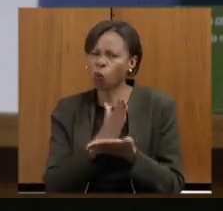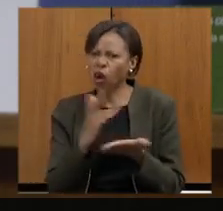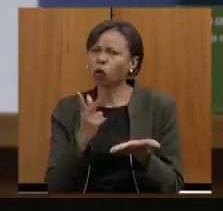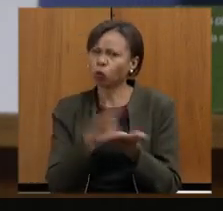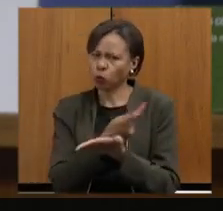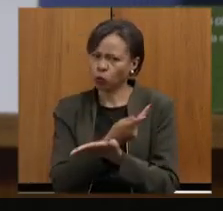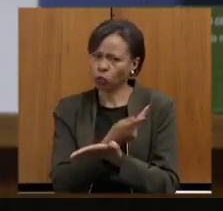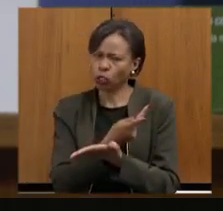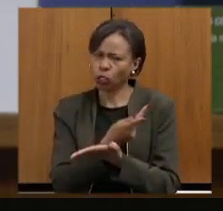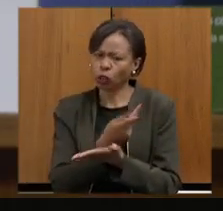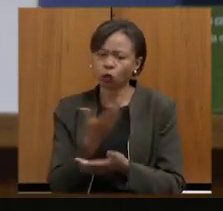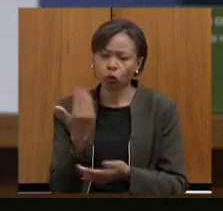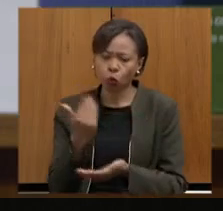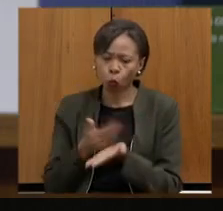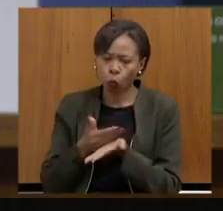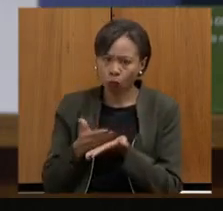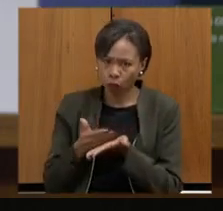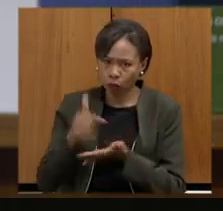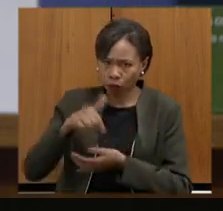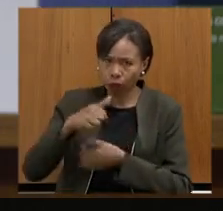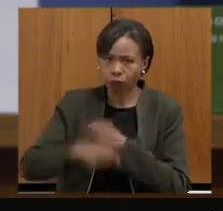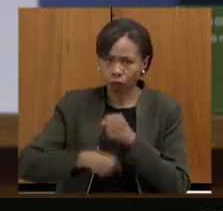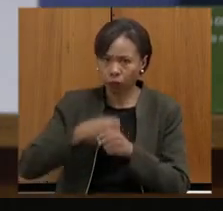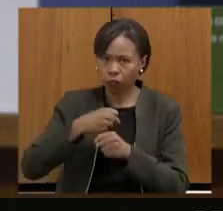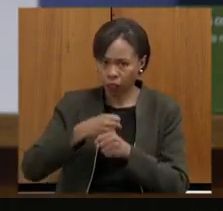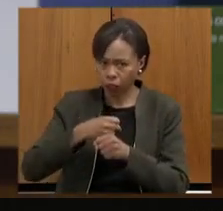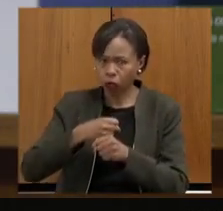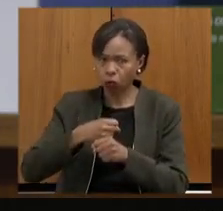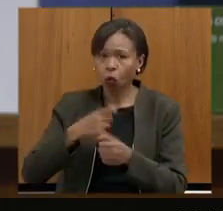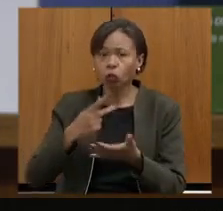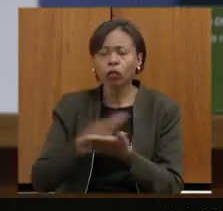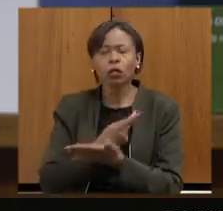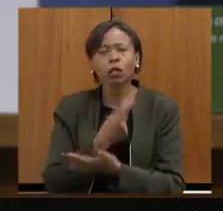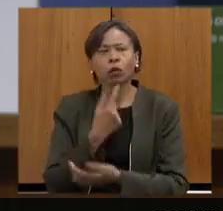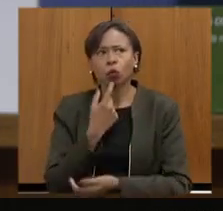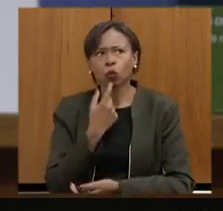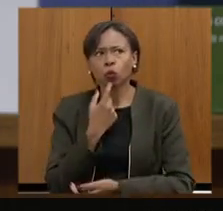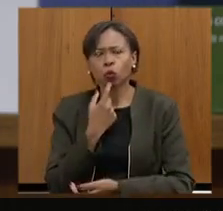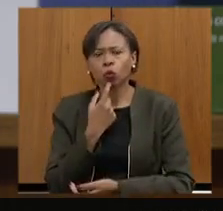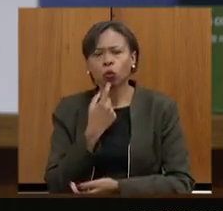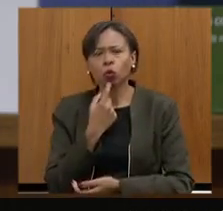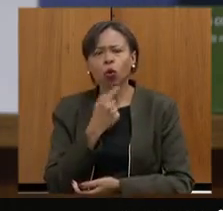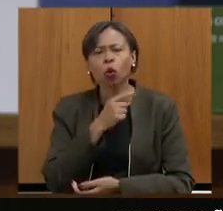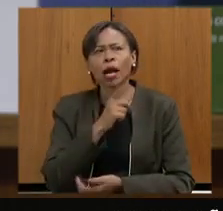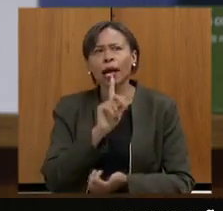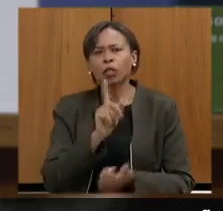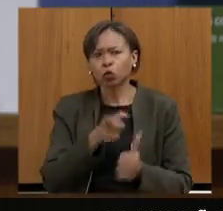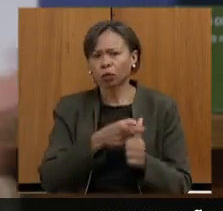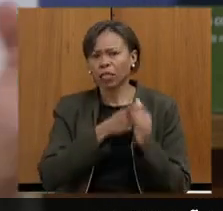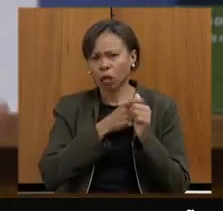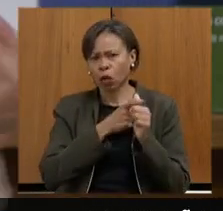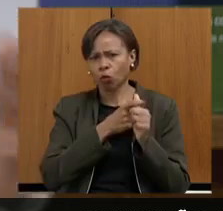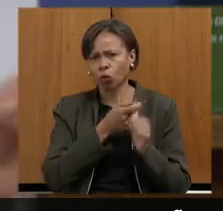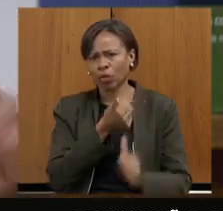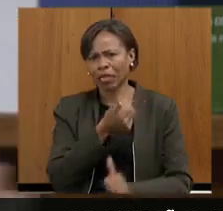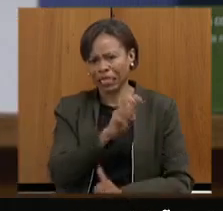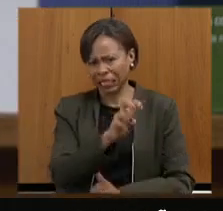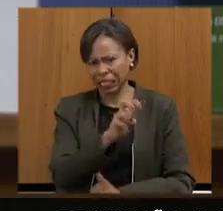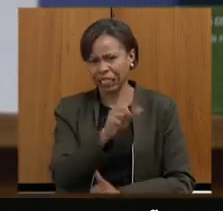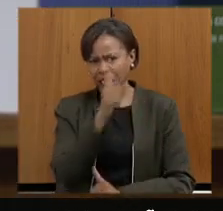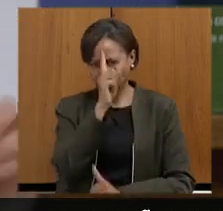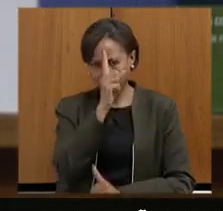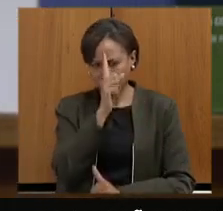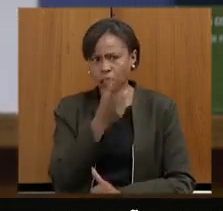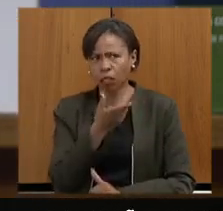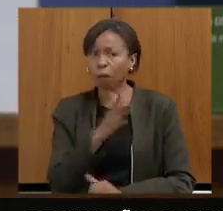acompanhamento do senhor do início do ano um dos casos salvo engano foi suspensão por 15 dias deputado mas assim são casos